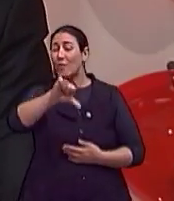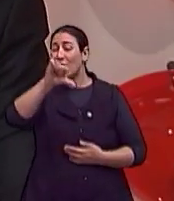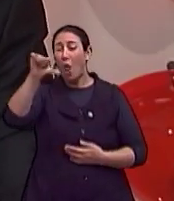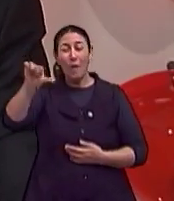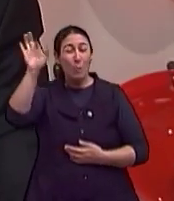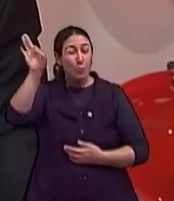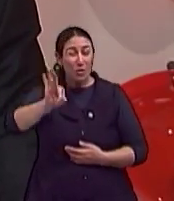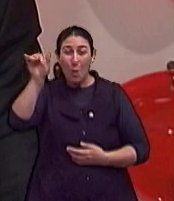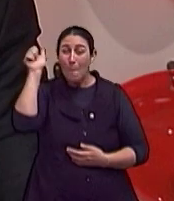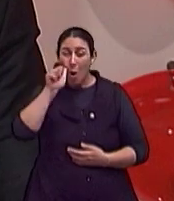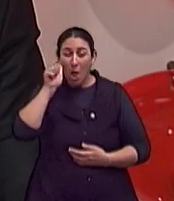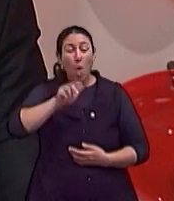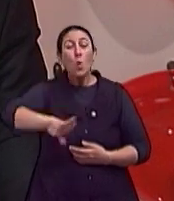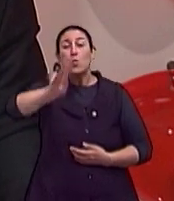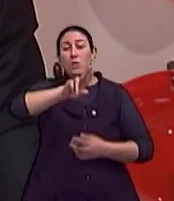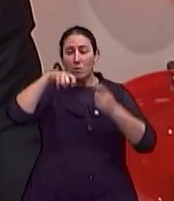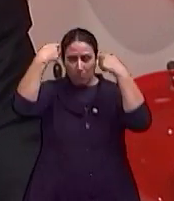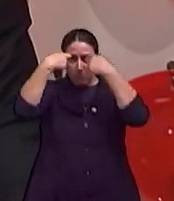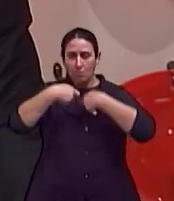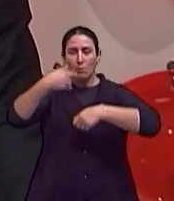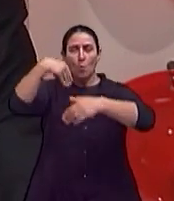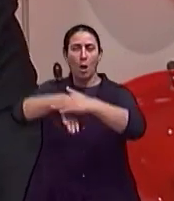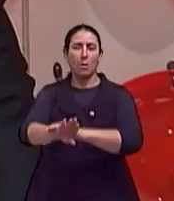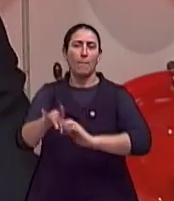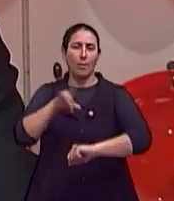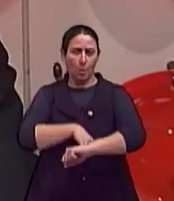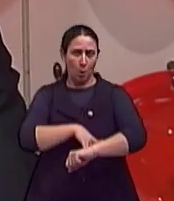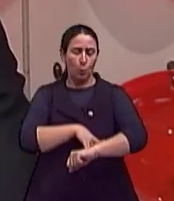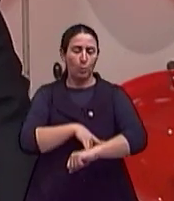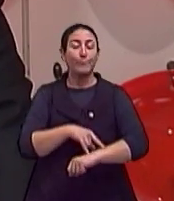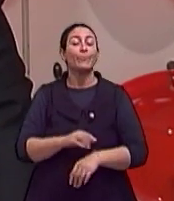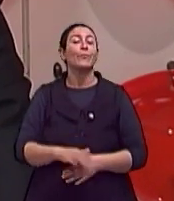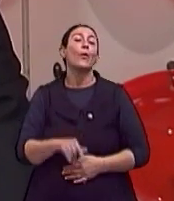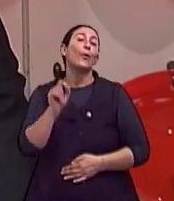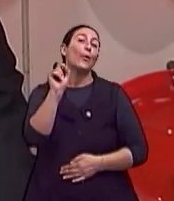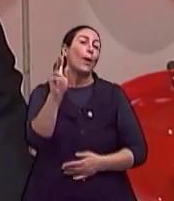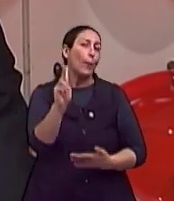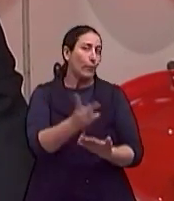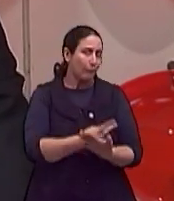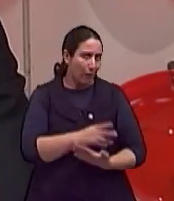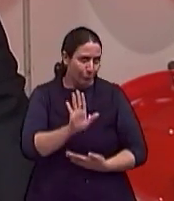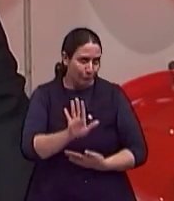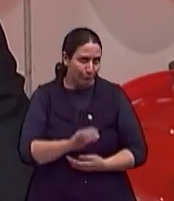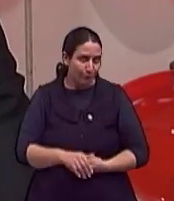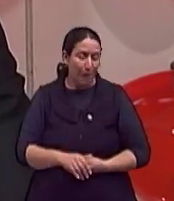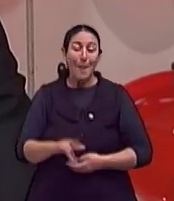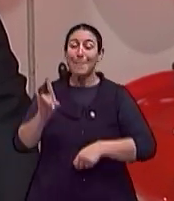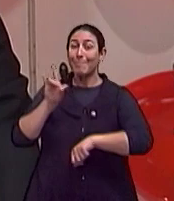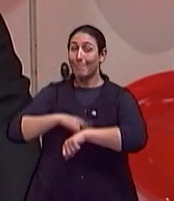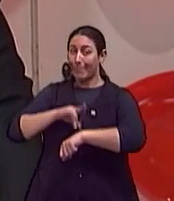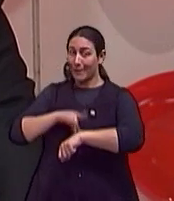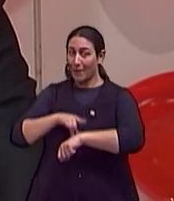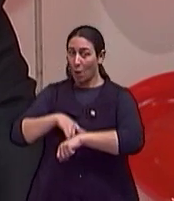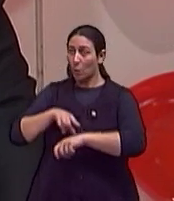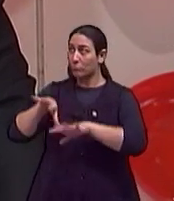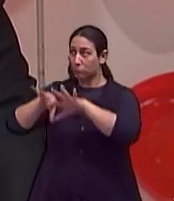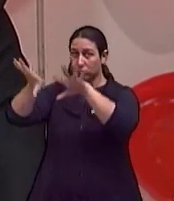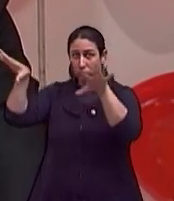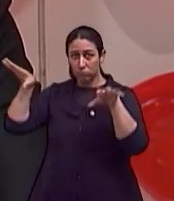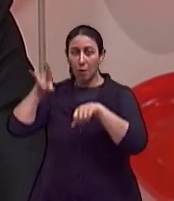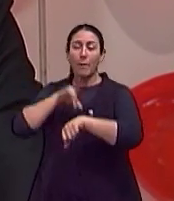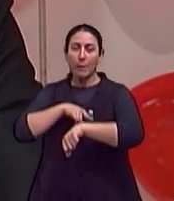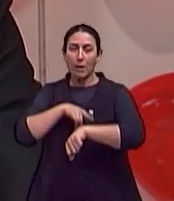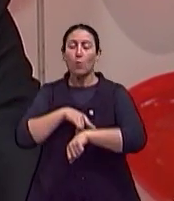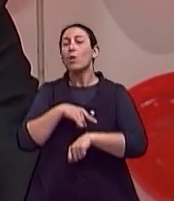pessoas, das mulheres usam os cosméticos no banheiro. O que ocorre é o seguinte, o banheiro geralmente é pouco